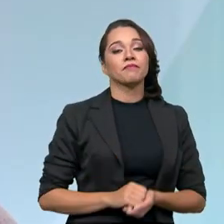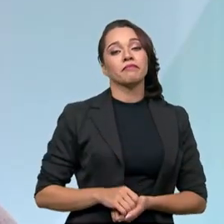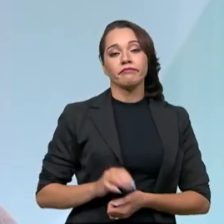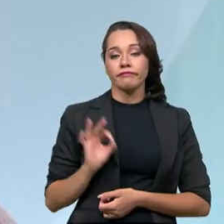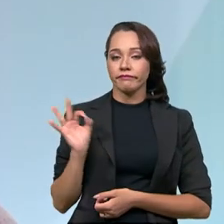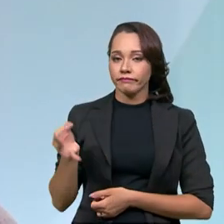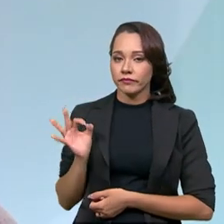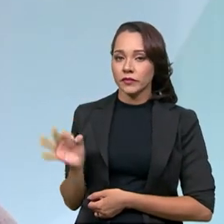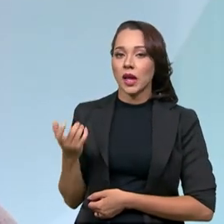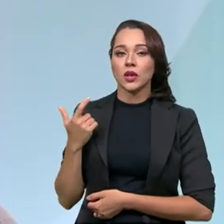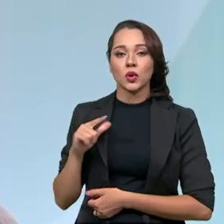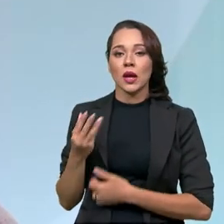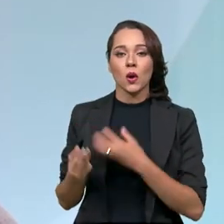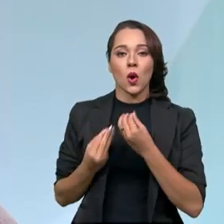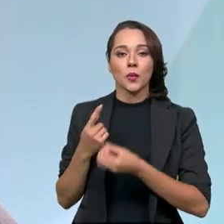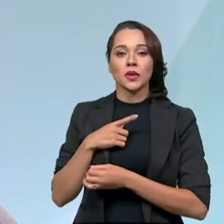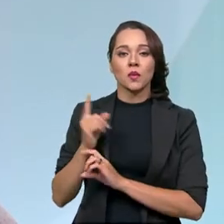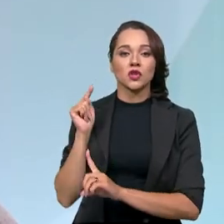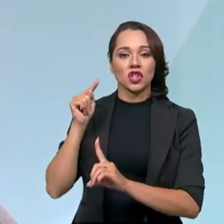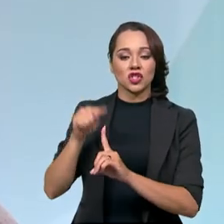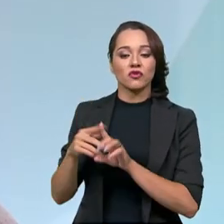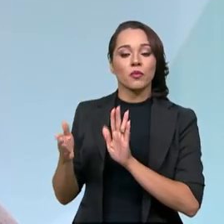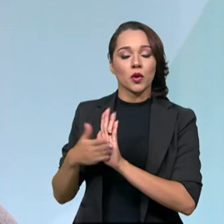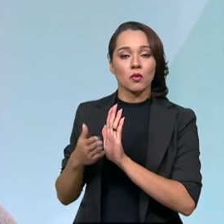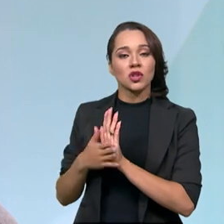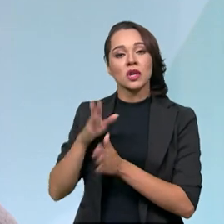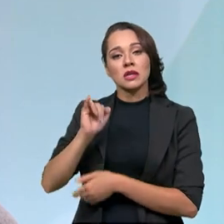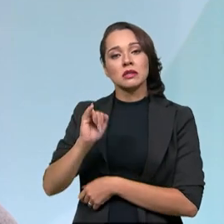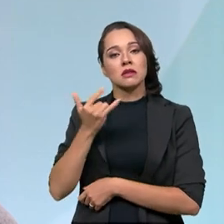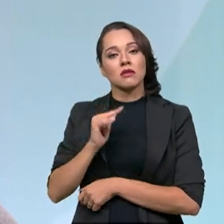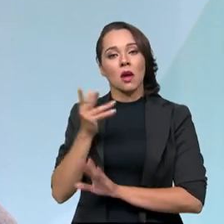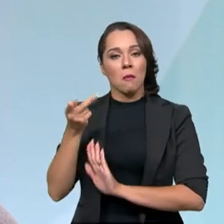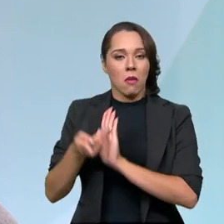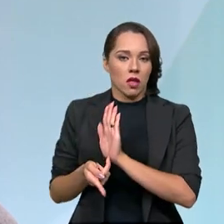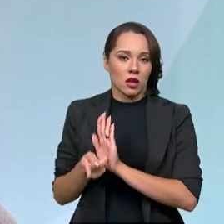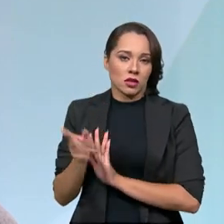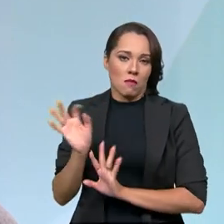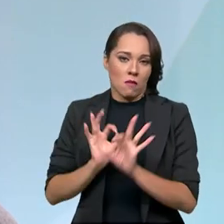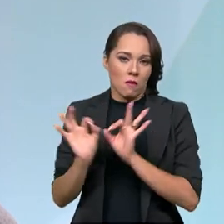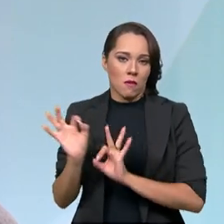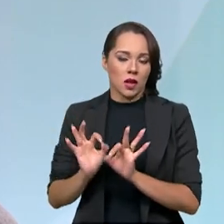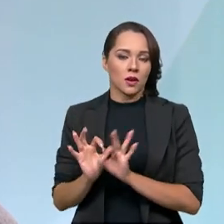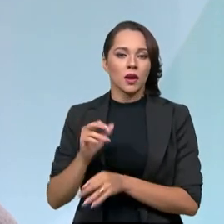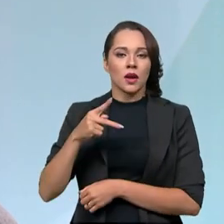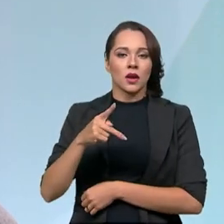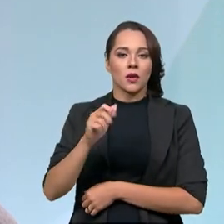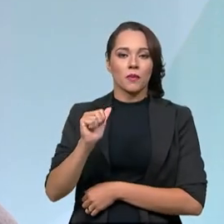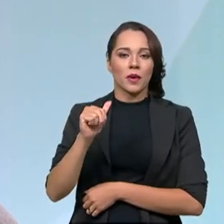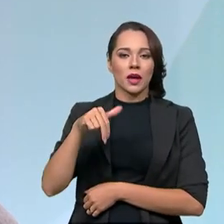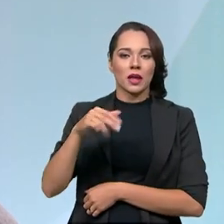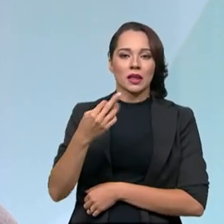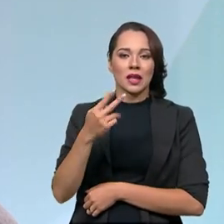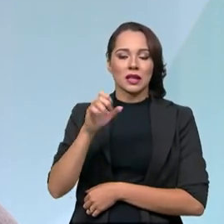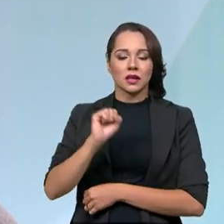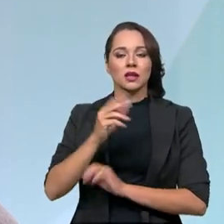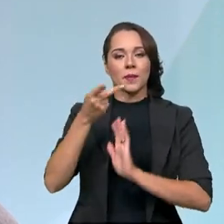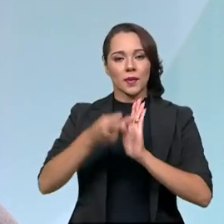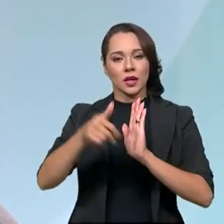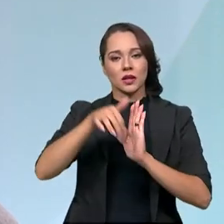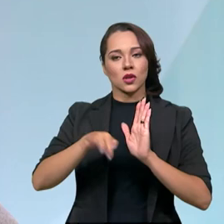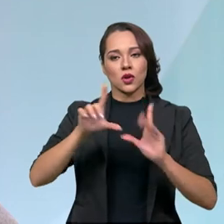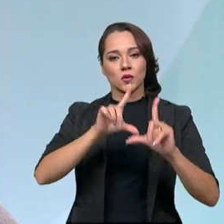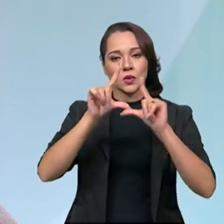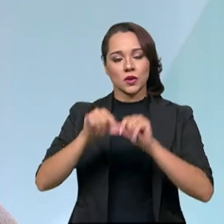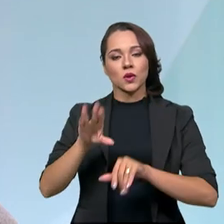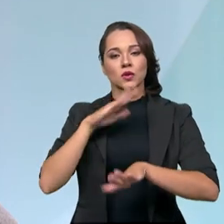buscar ou atingir a meta que foi proposta sem um devido planejamento. E o Penatrans, que é esse Plano Nacional de Redução